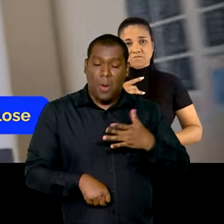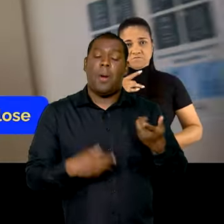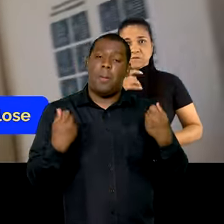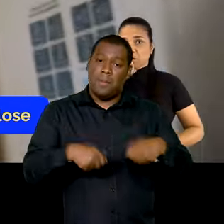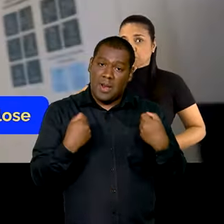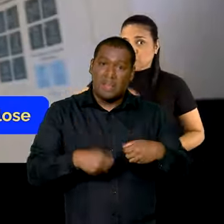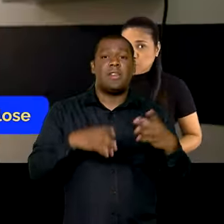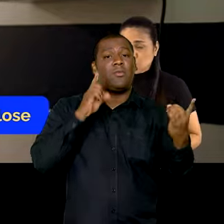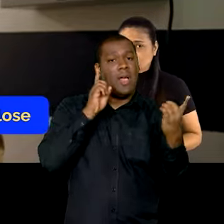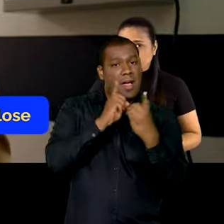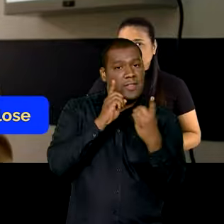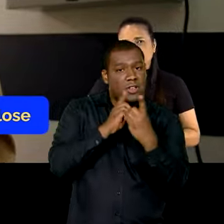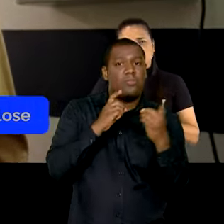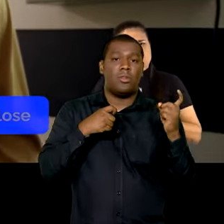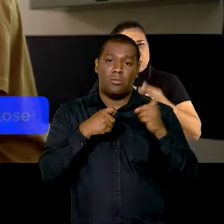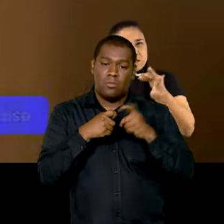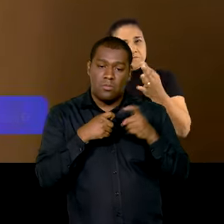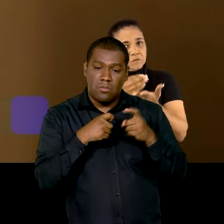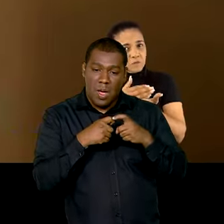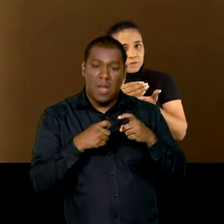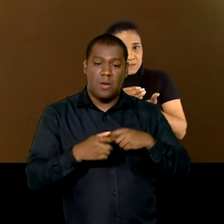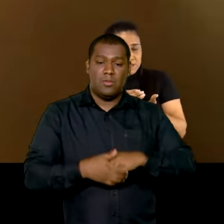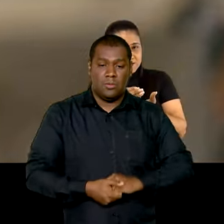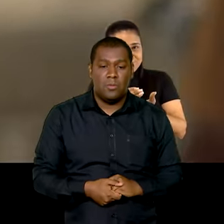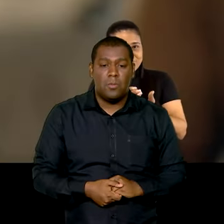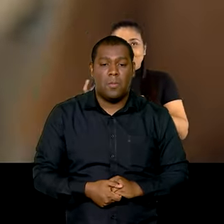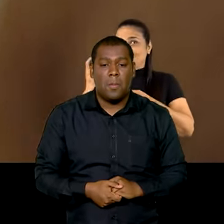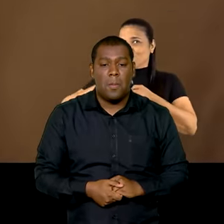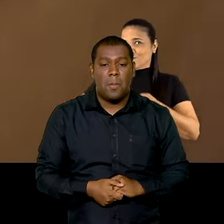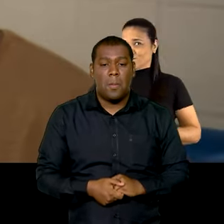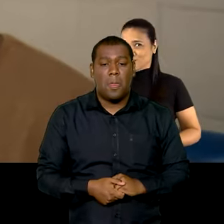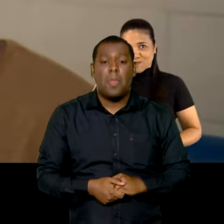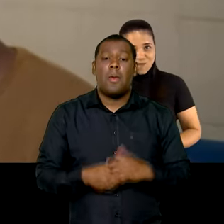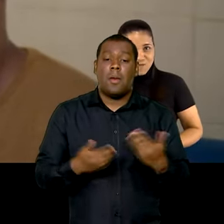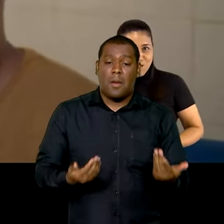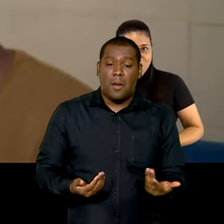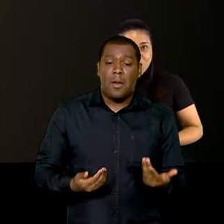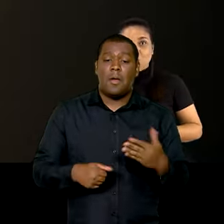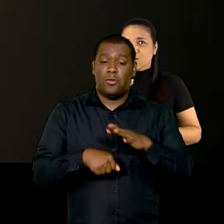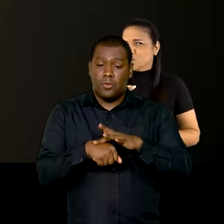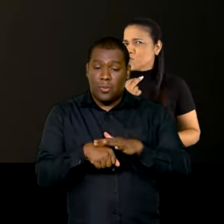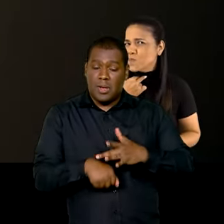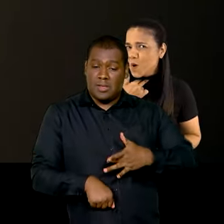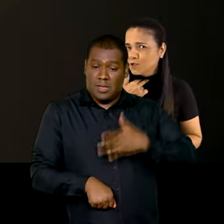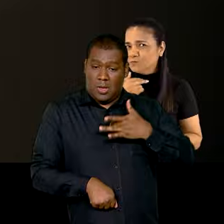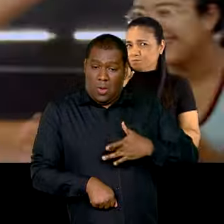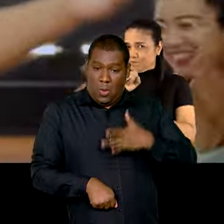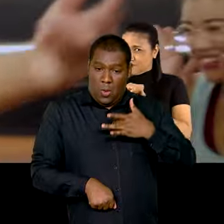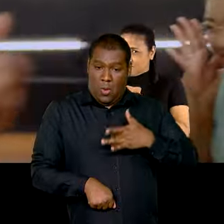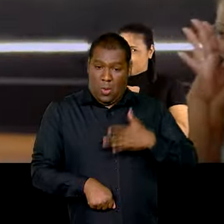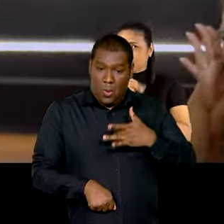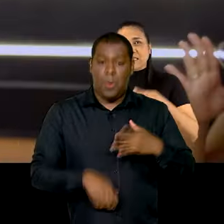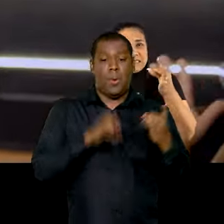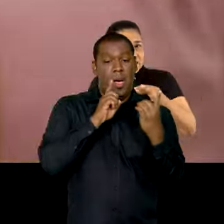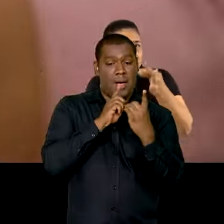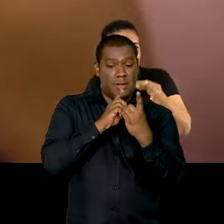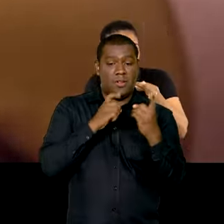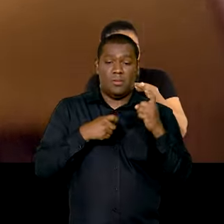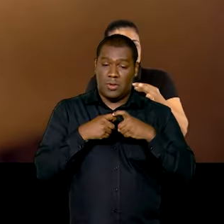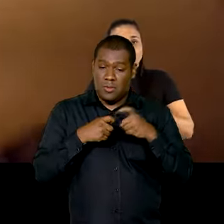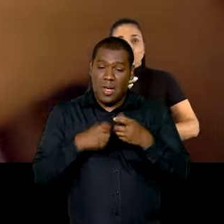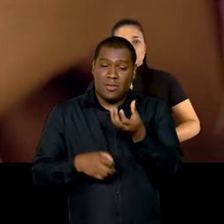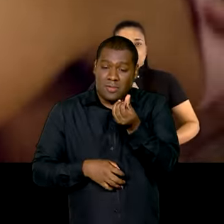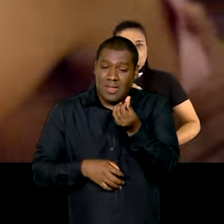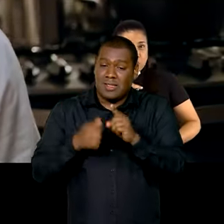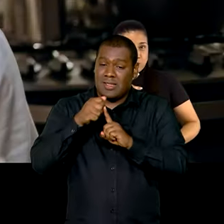quando o tratamento é feito corretamente e até o final. Ele dura no mínimo seis meses e não pode parar. A interrupção do